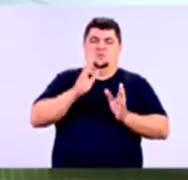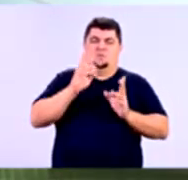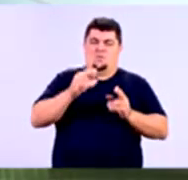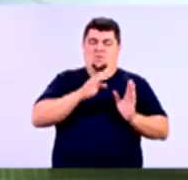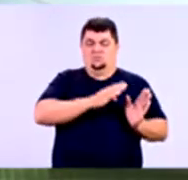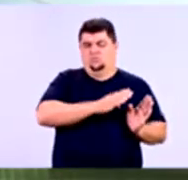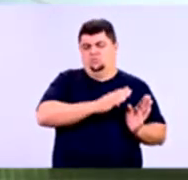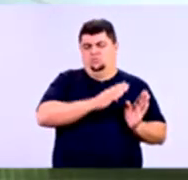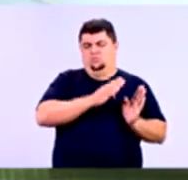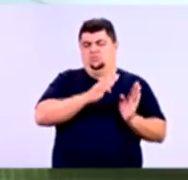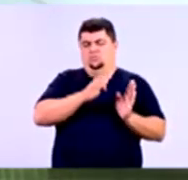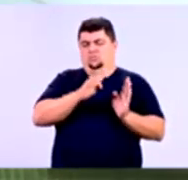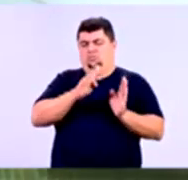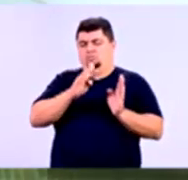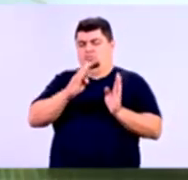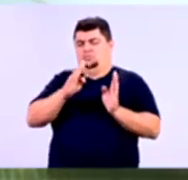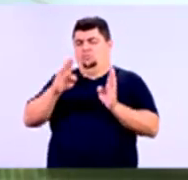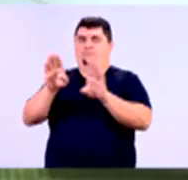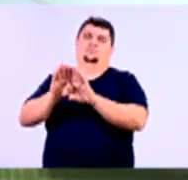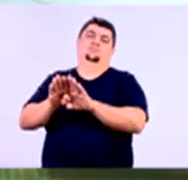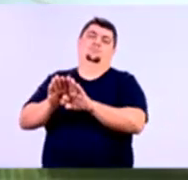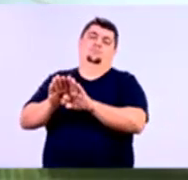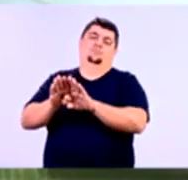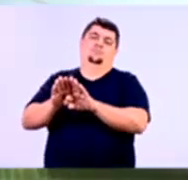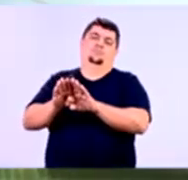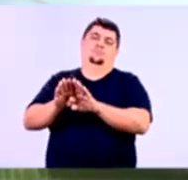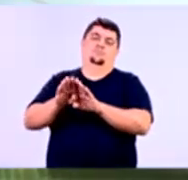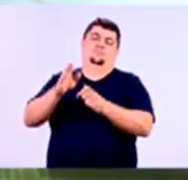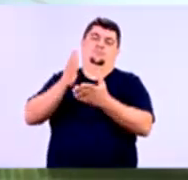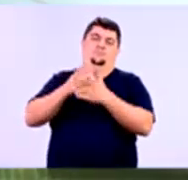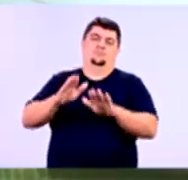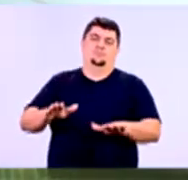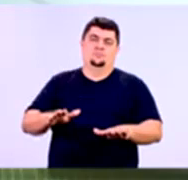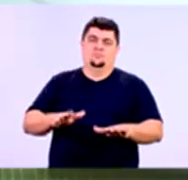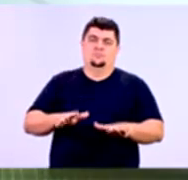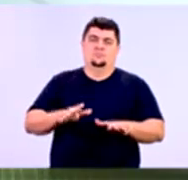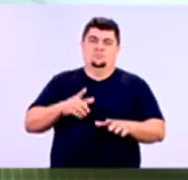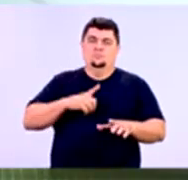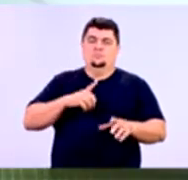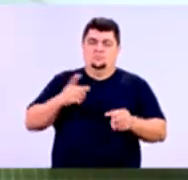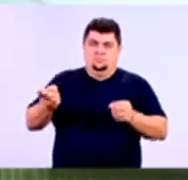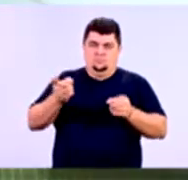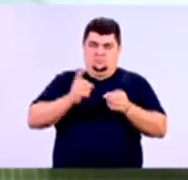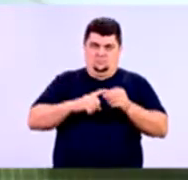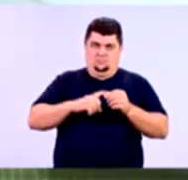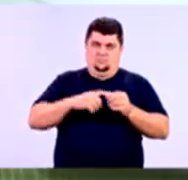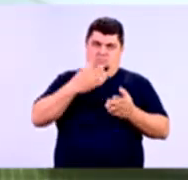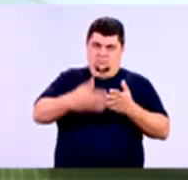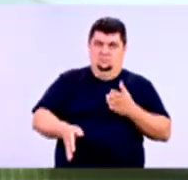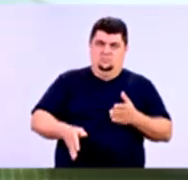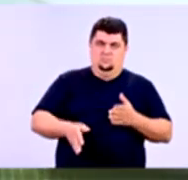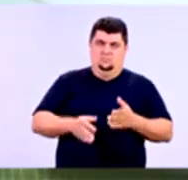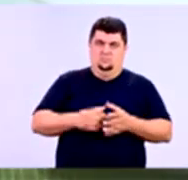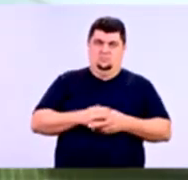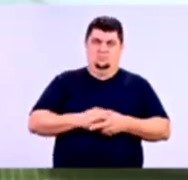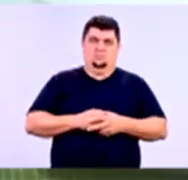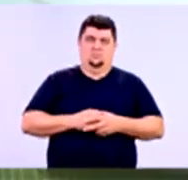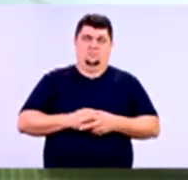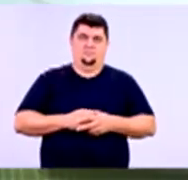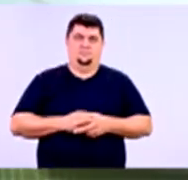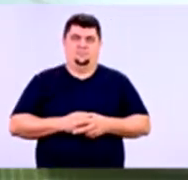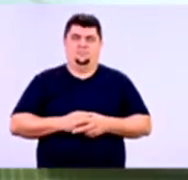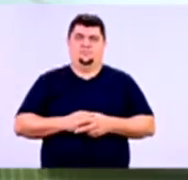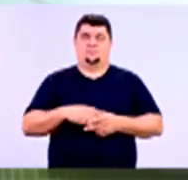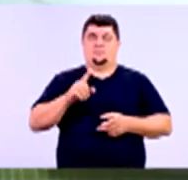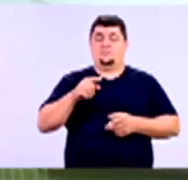nosso cenário econômico, que é simplesmente ir à falência, e isso é dar um retorno desfavorável. Por isso, porque